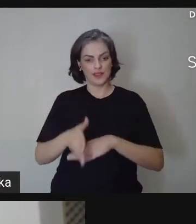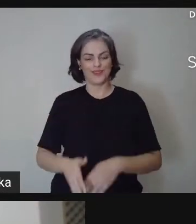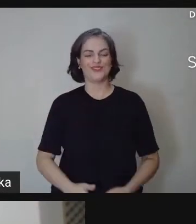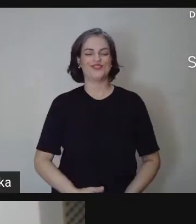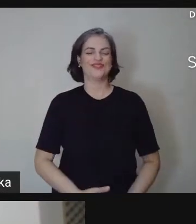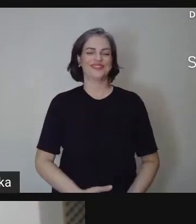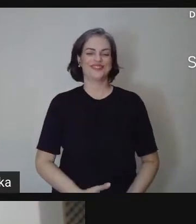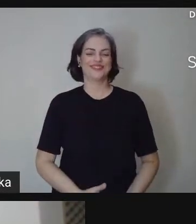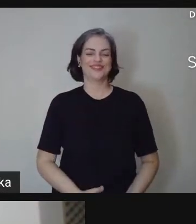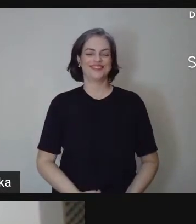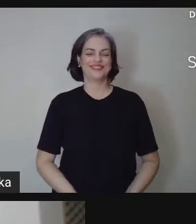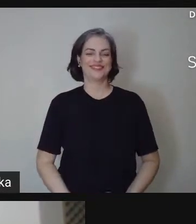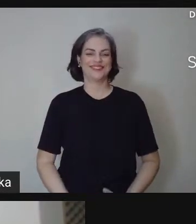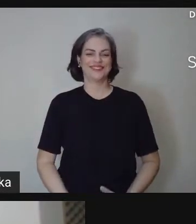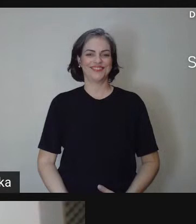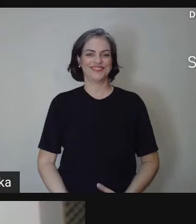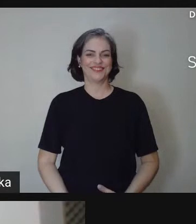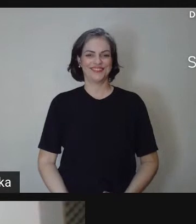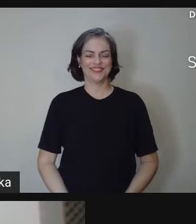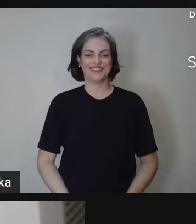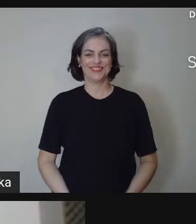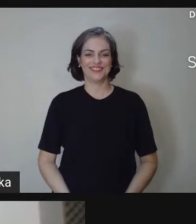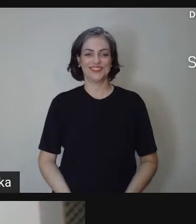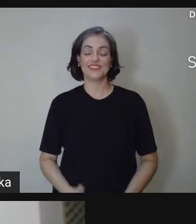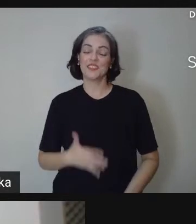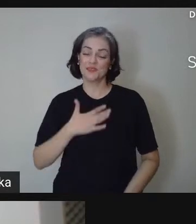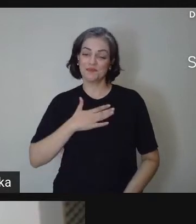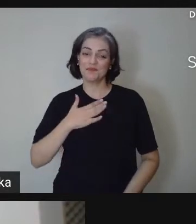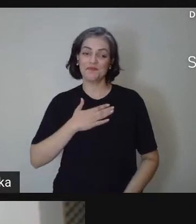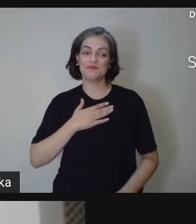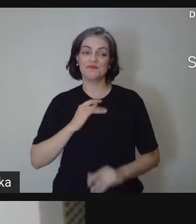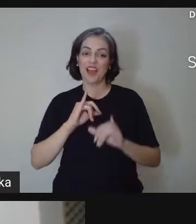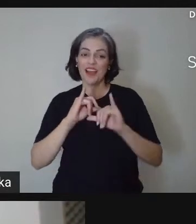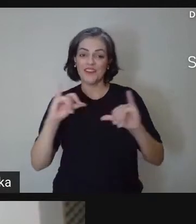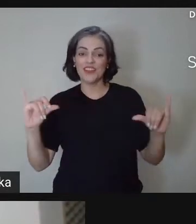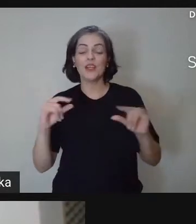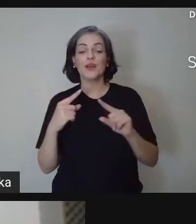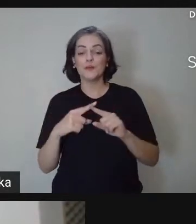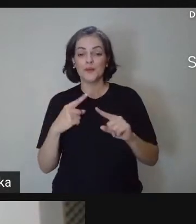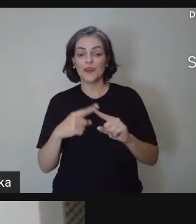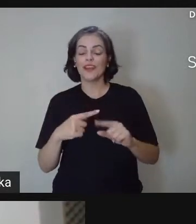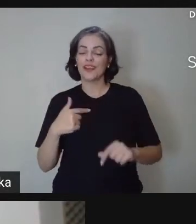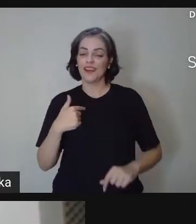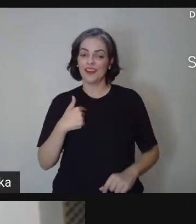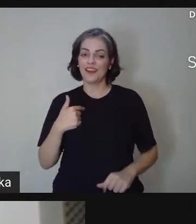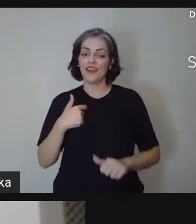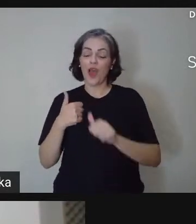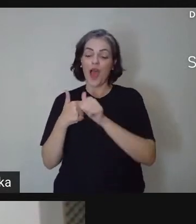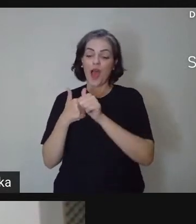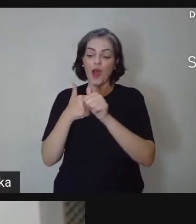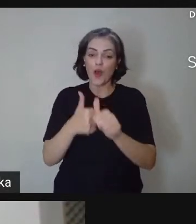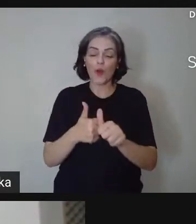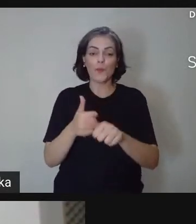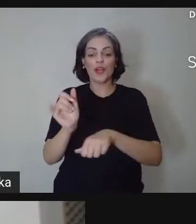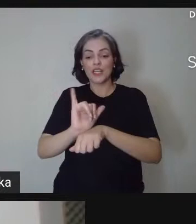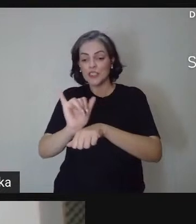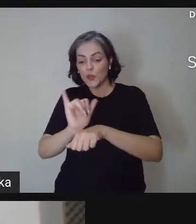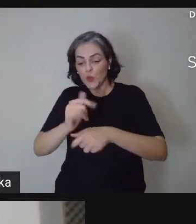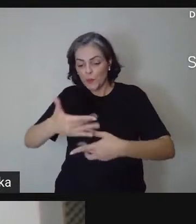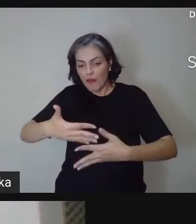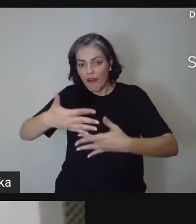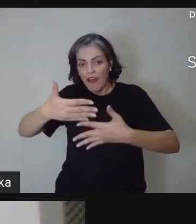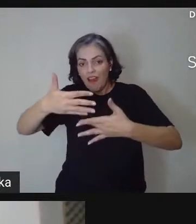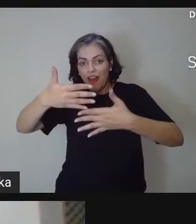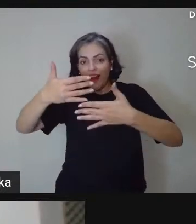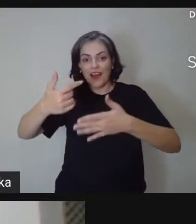Então, eu estou dando essa, estou fazendo esse comunicado porque nós estamos acompanhando, né, o chat do YouTube e estamos